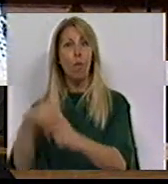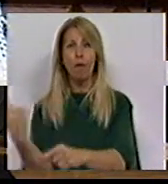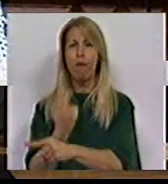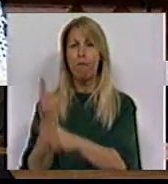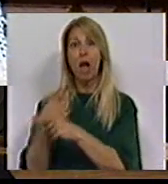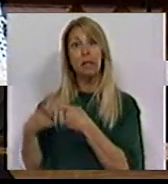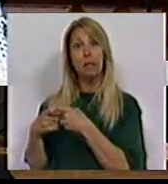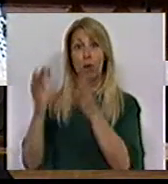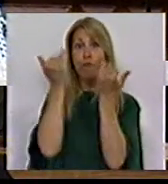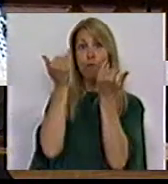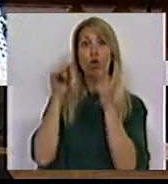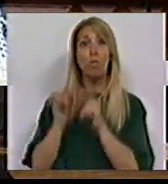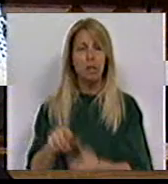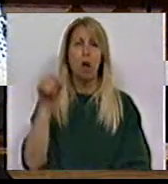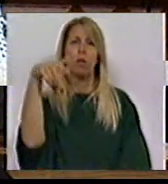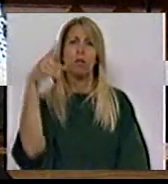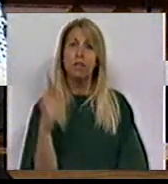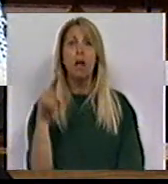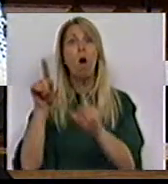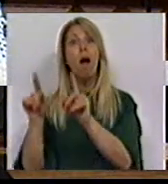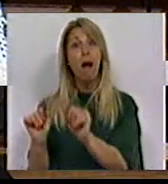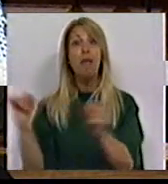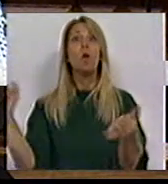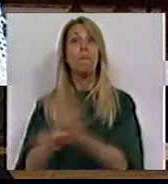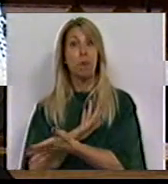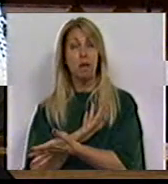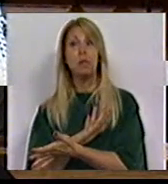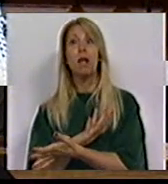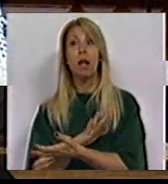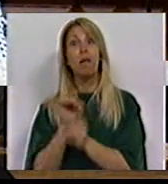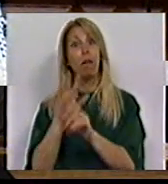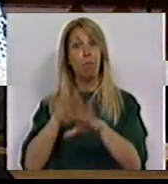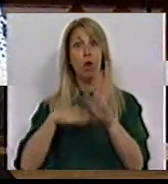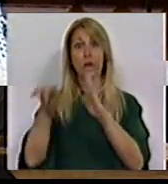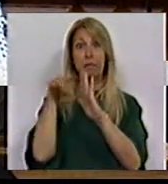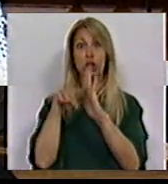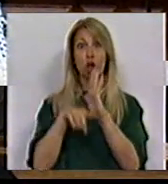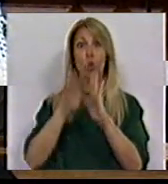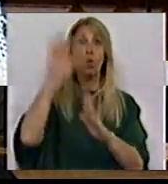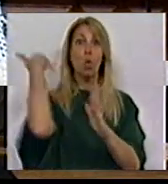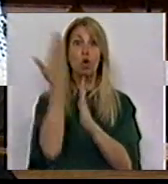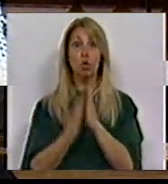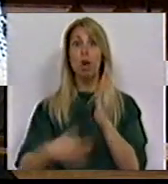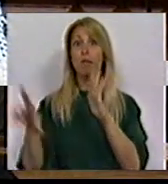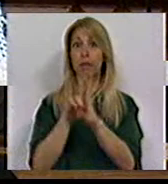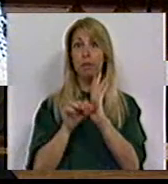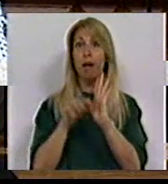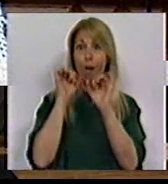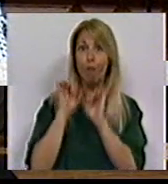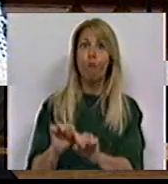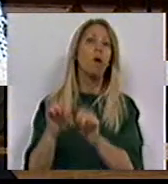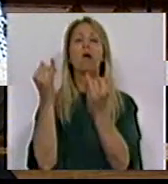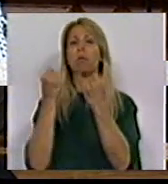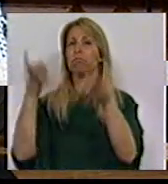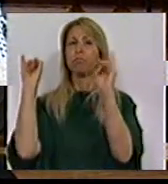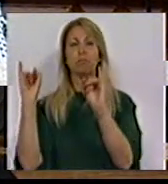informação, designadamente a televisão, a rádio e a imprensa, que pelo seu estatuto constitucional e legal, seja independente do